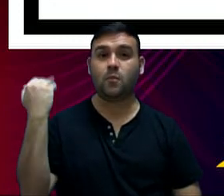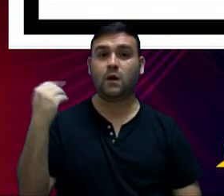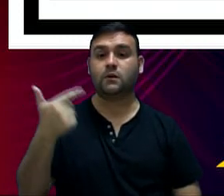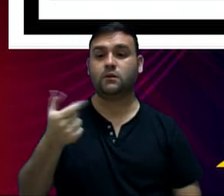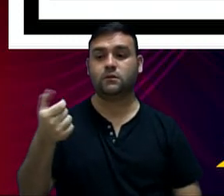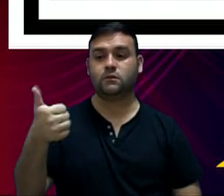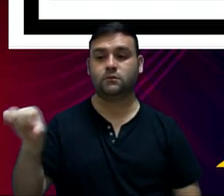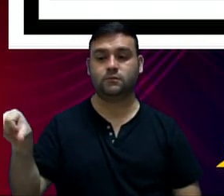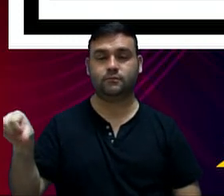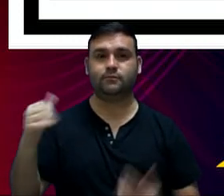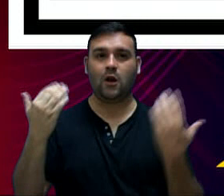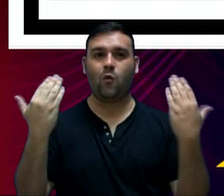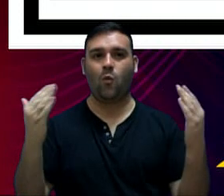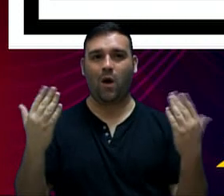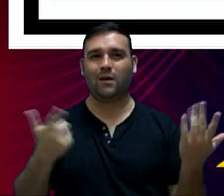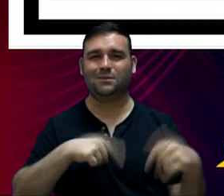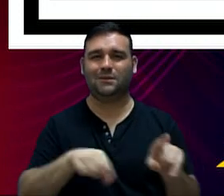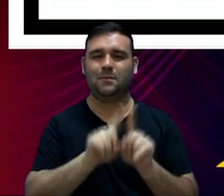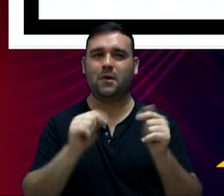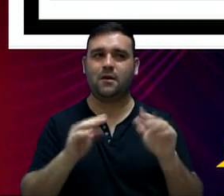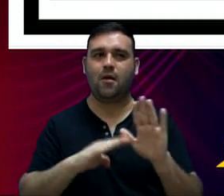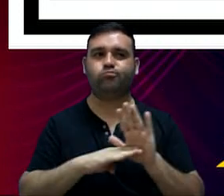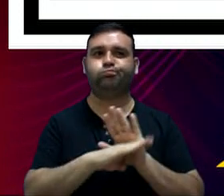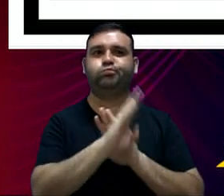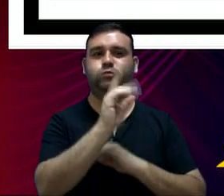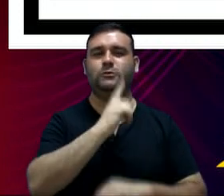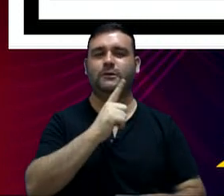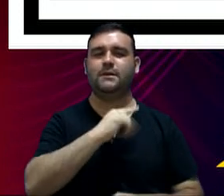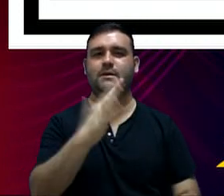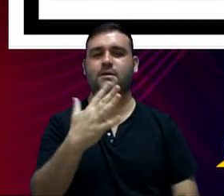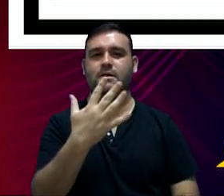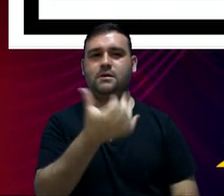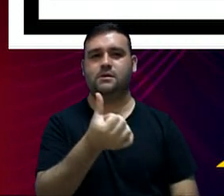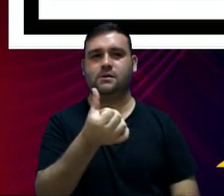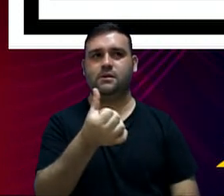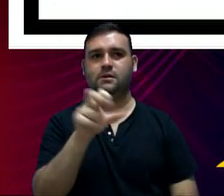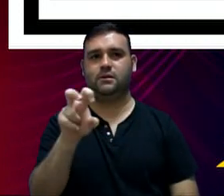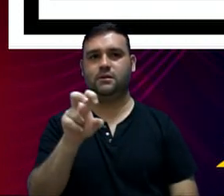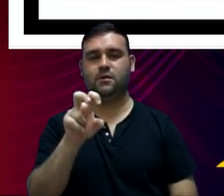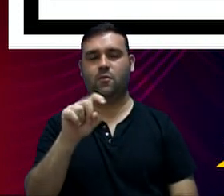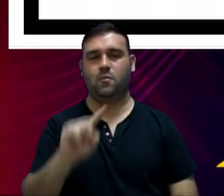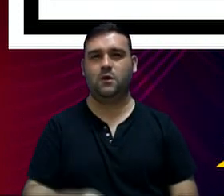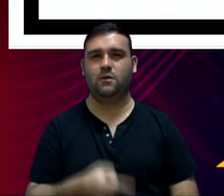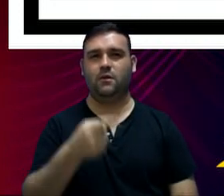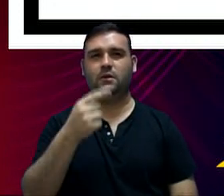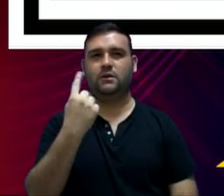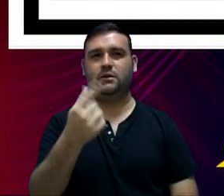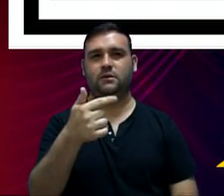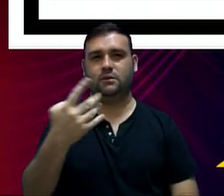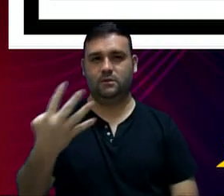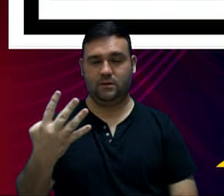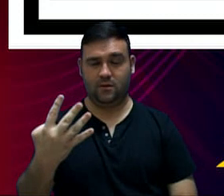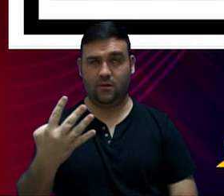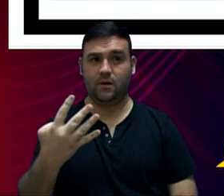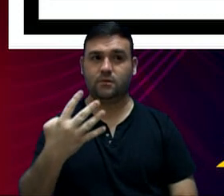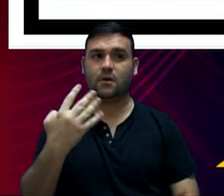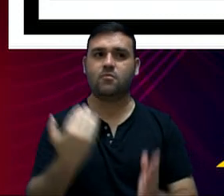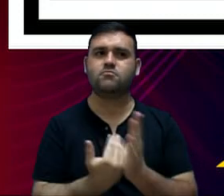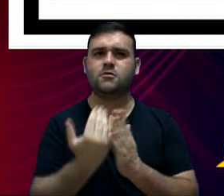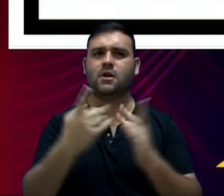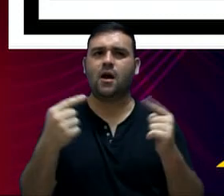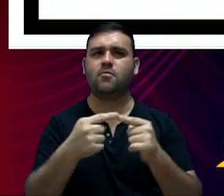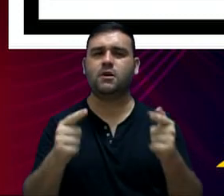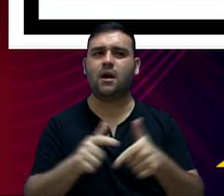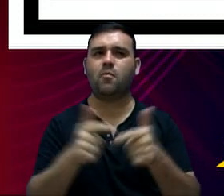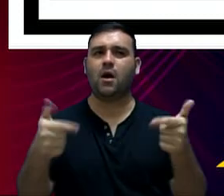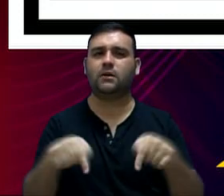2019. Houve um crescimento, portanto, da ordem de R 65,174,00, que corresponde a um